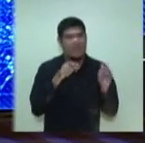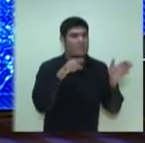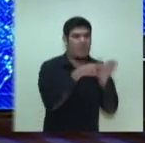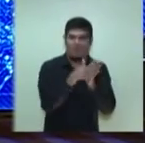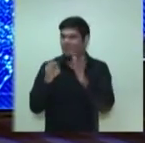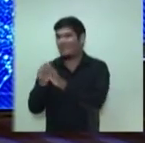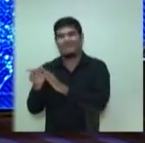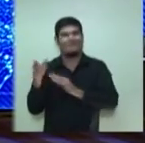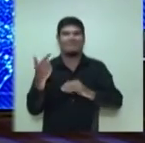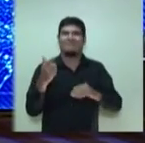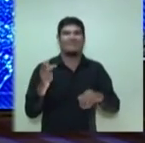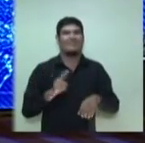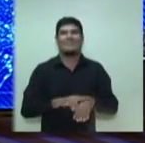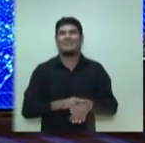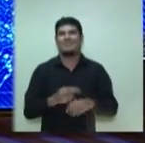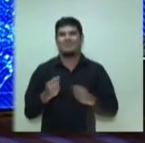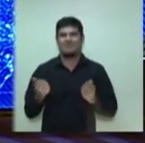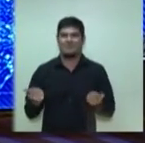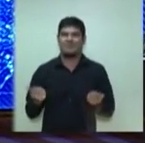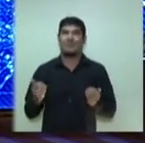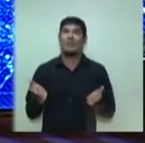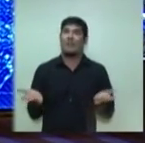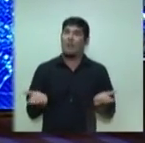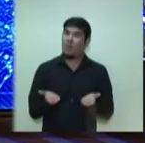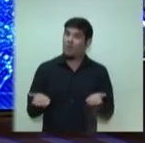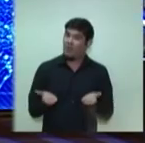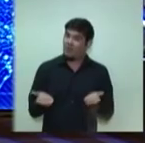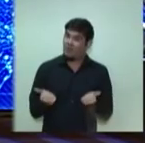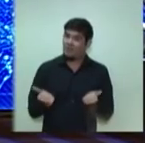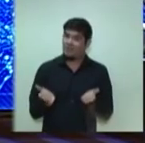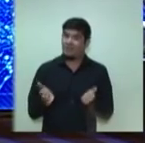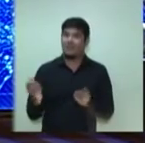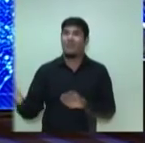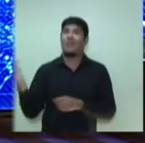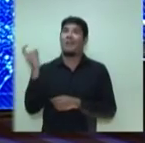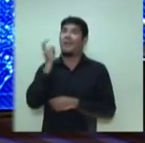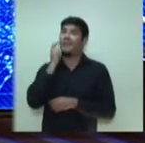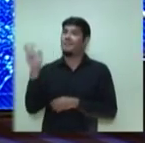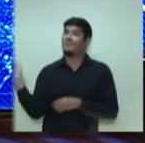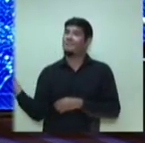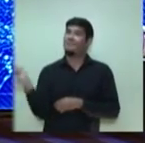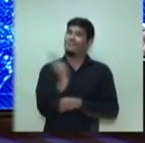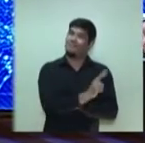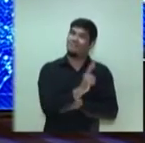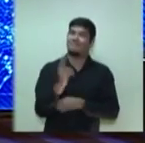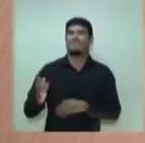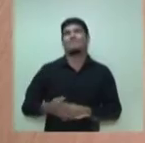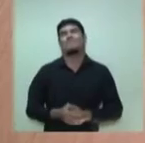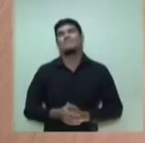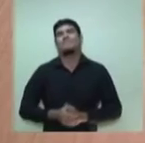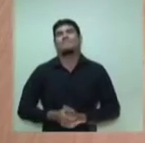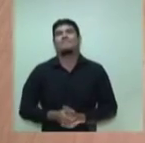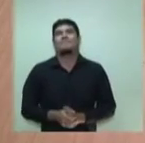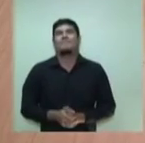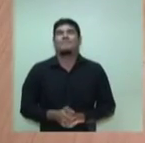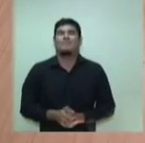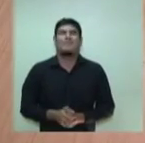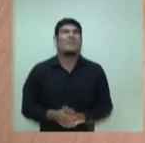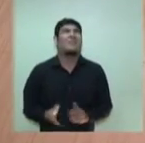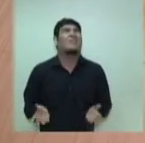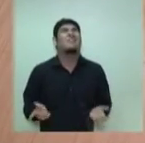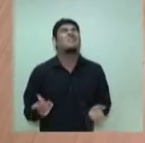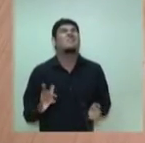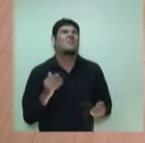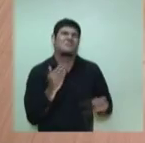eles teriam espaços diferentes para fazer o comentário. Mas agora, claro, o candidato Marcelo Ramos vai comentar a resposta do candidato Arthur Neto. Eu quero